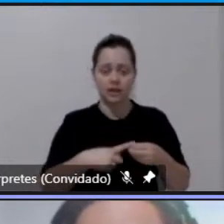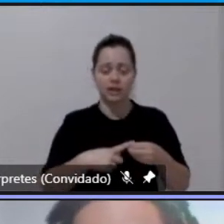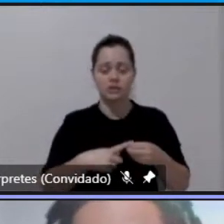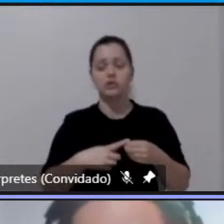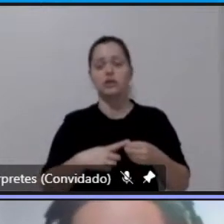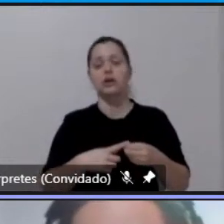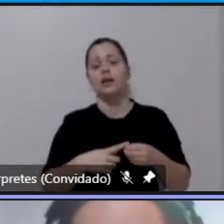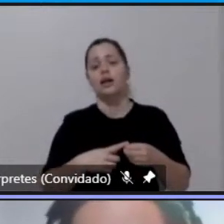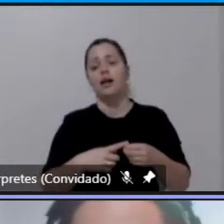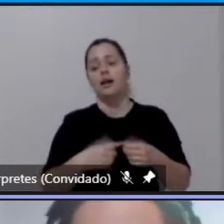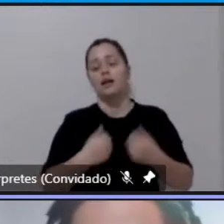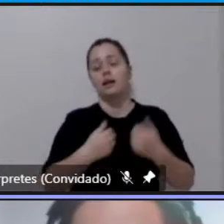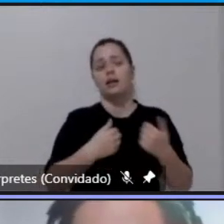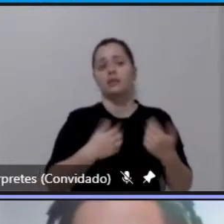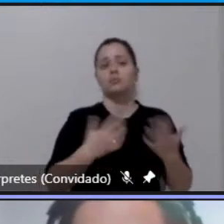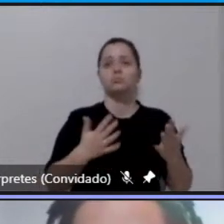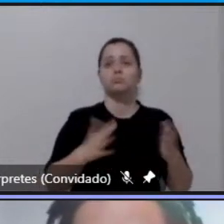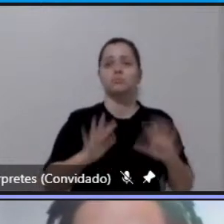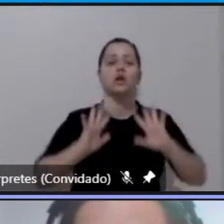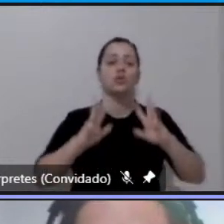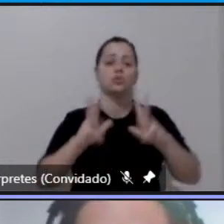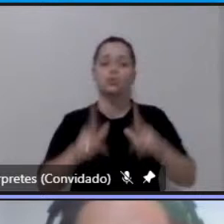previstas e